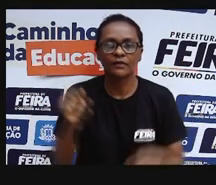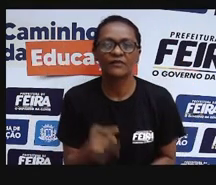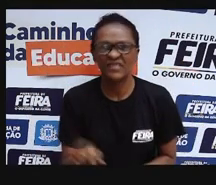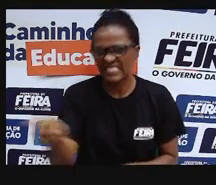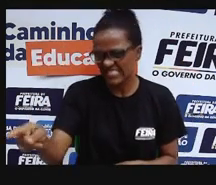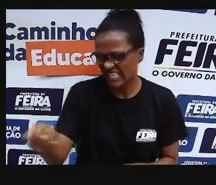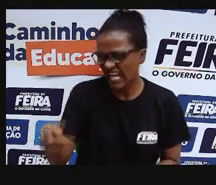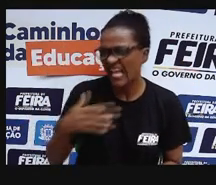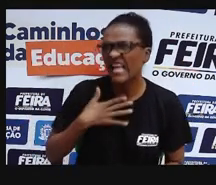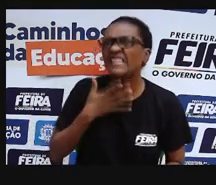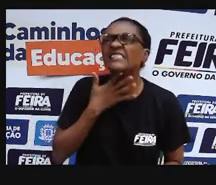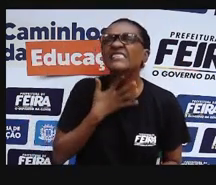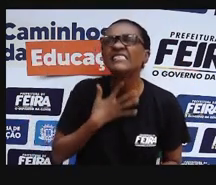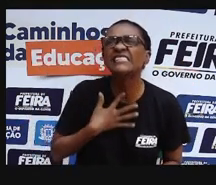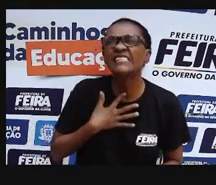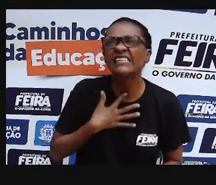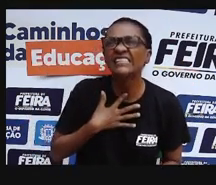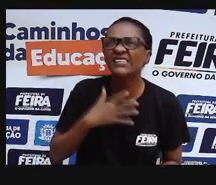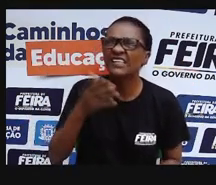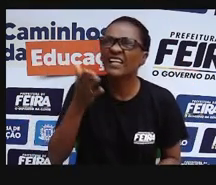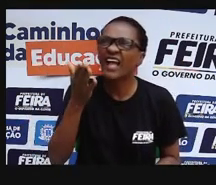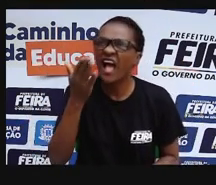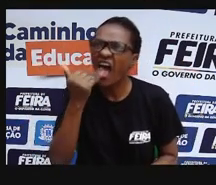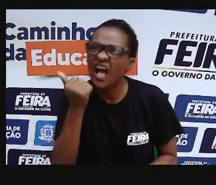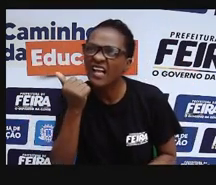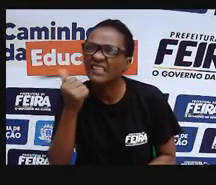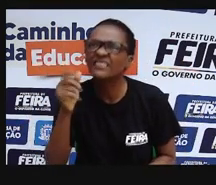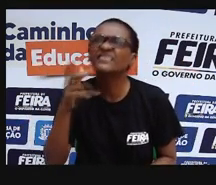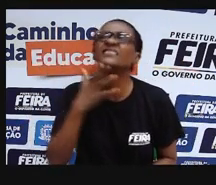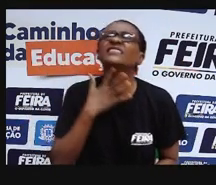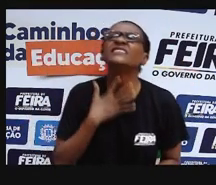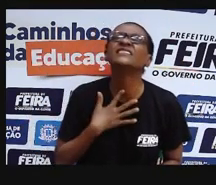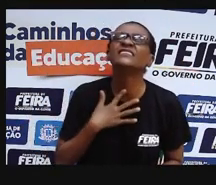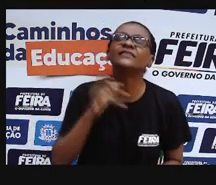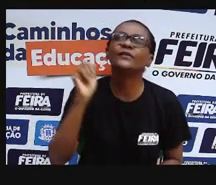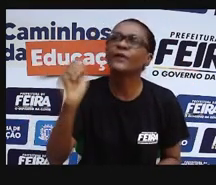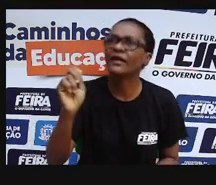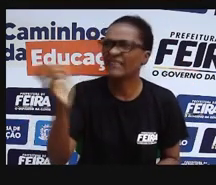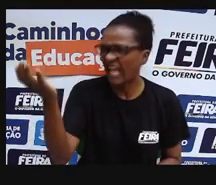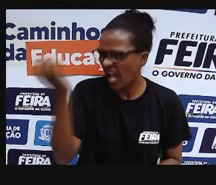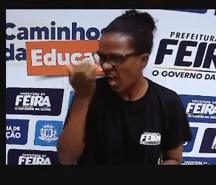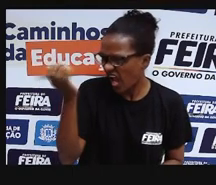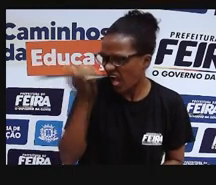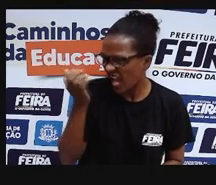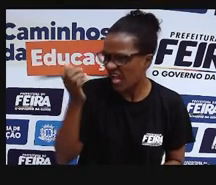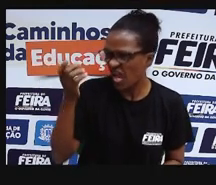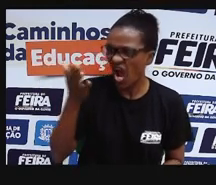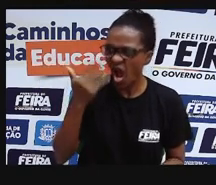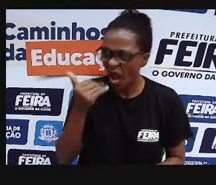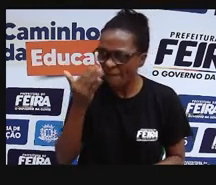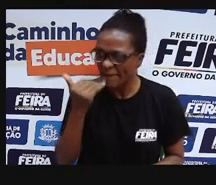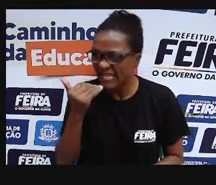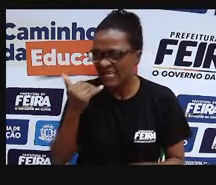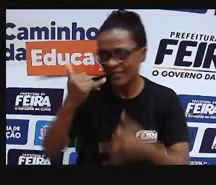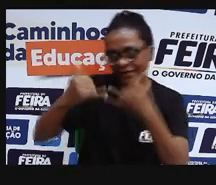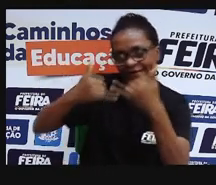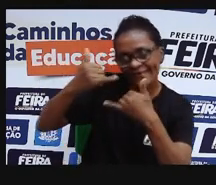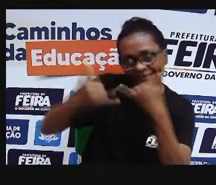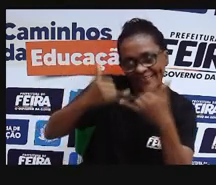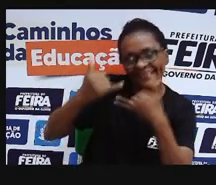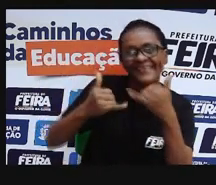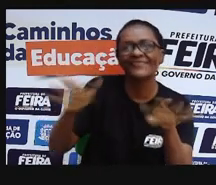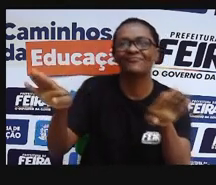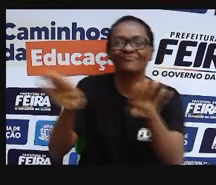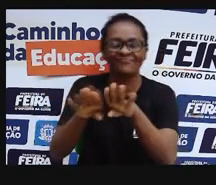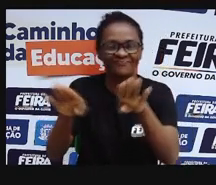quê? Você tem fome de quê? A gente não quer só comida, a gente quer comida, diversão e arte.